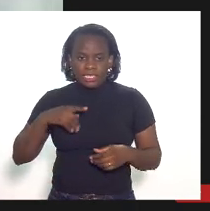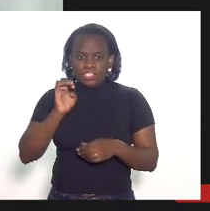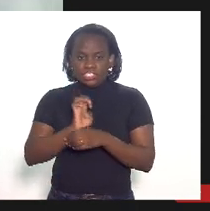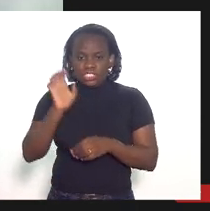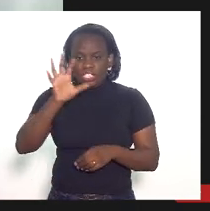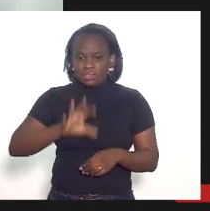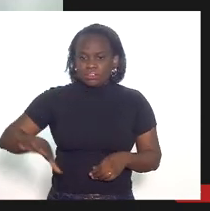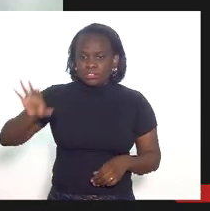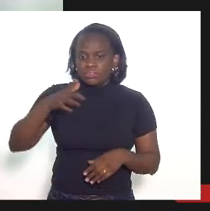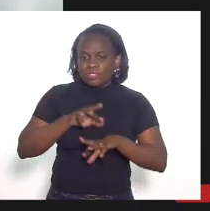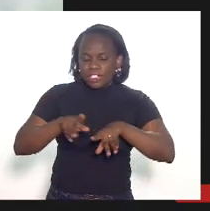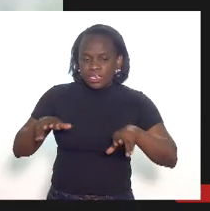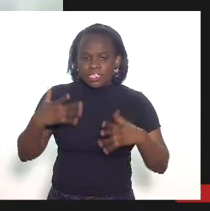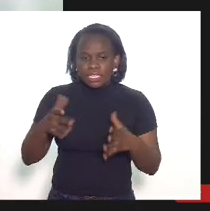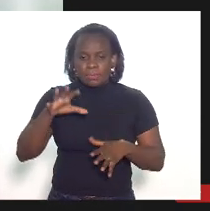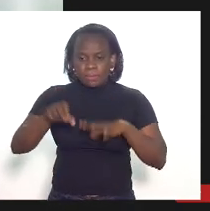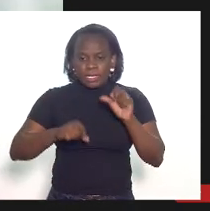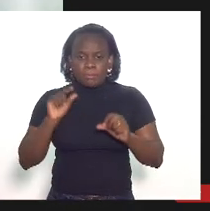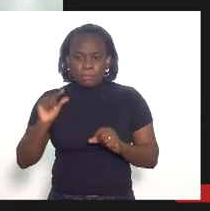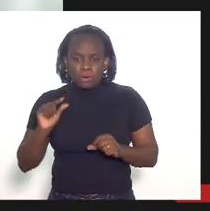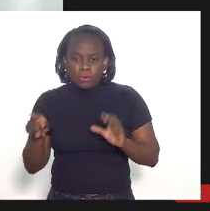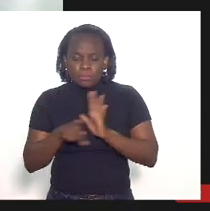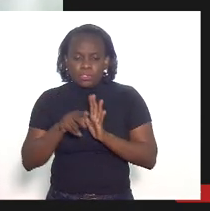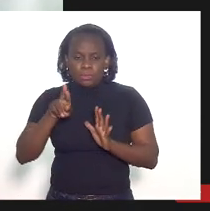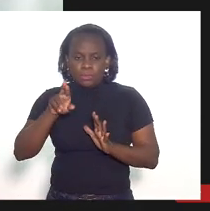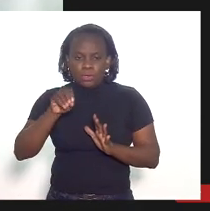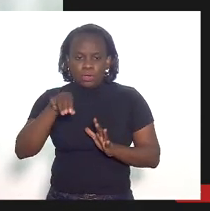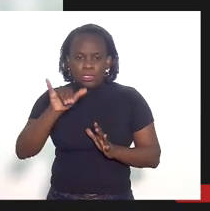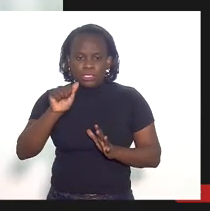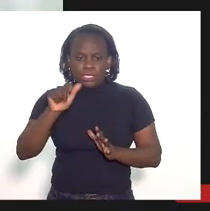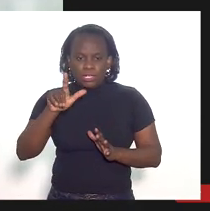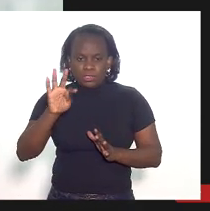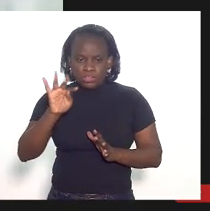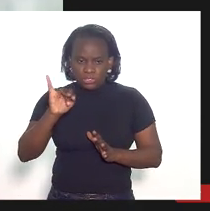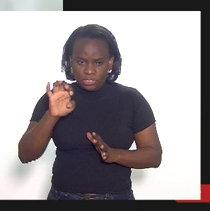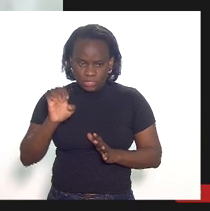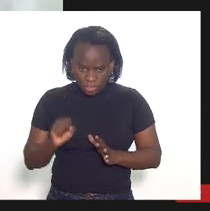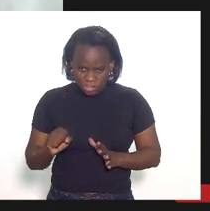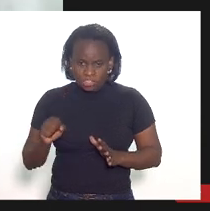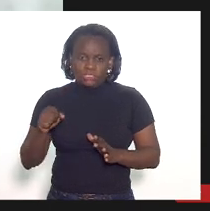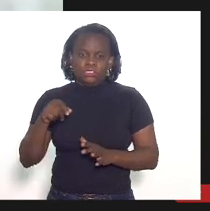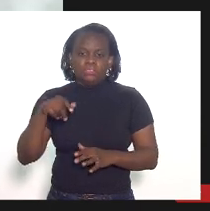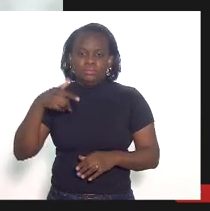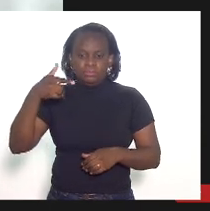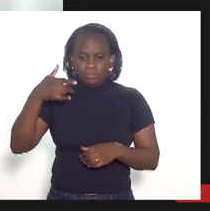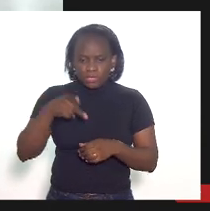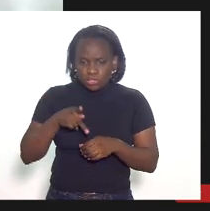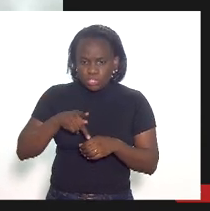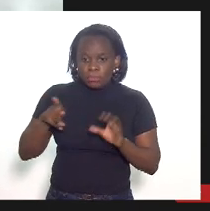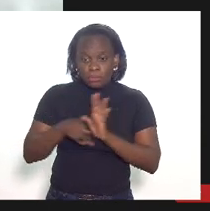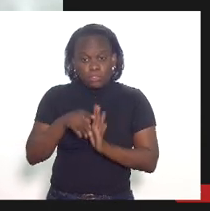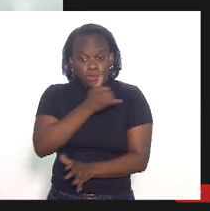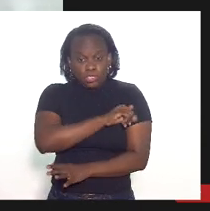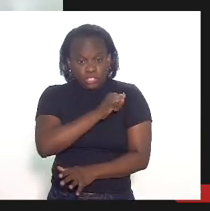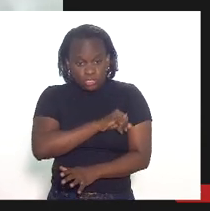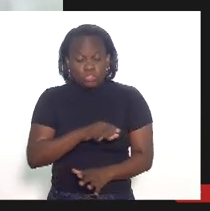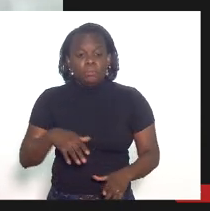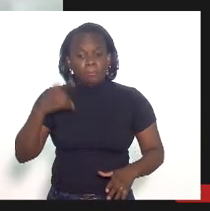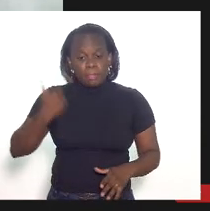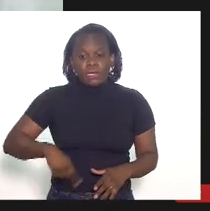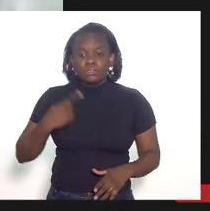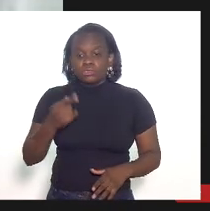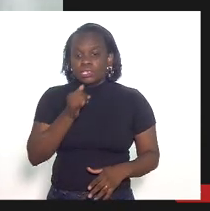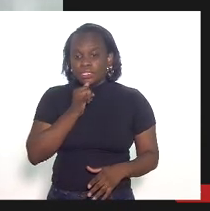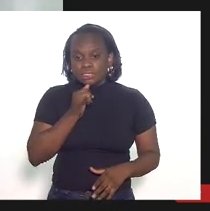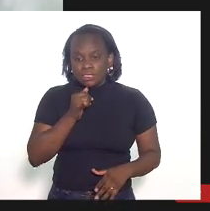que querem pegar uma parcela dos royalties de petróleo que são devidos ao Rio de Janeiro esse é apenas mais um